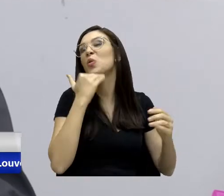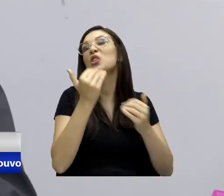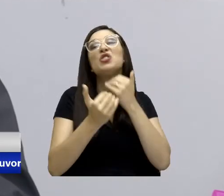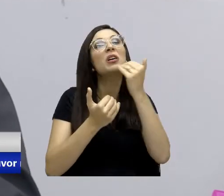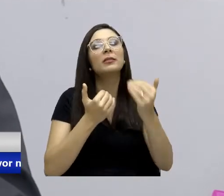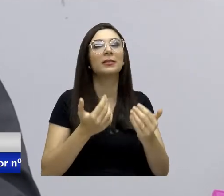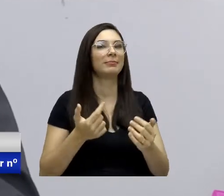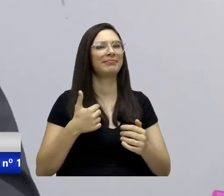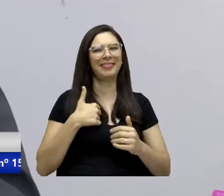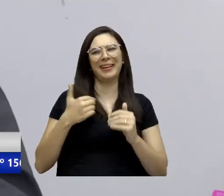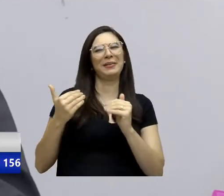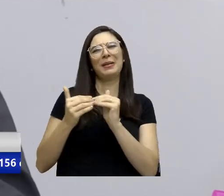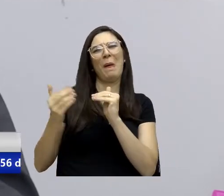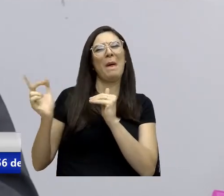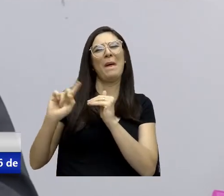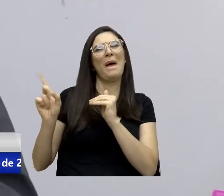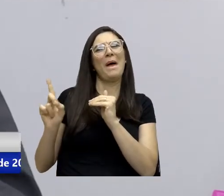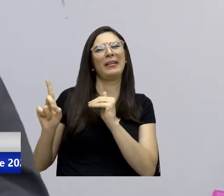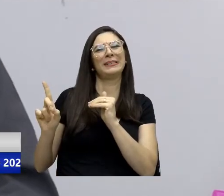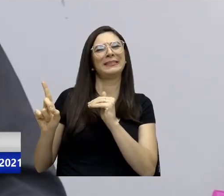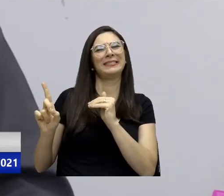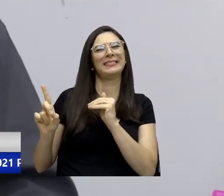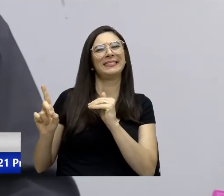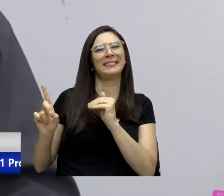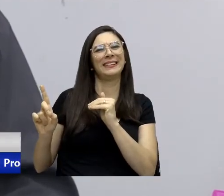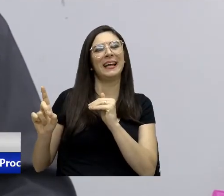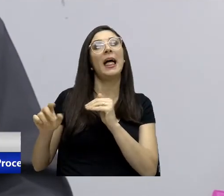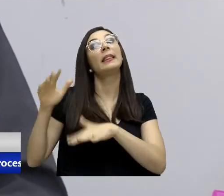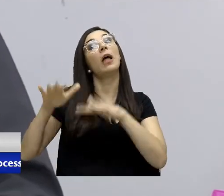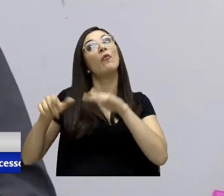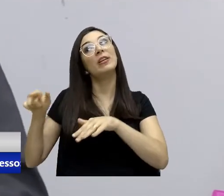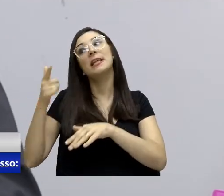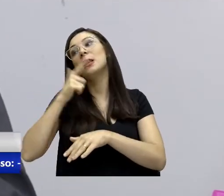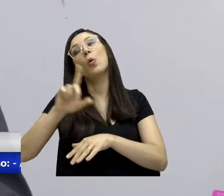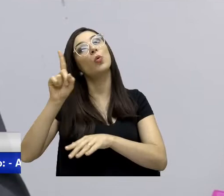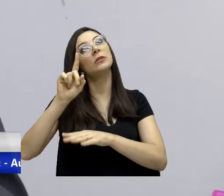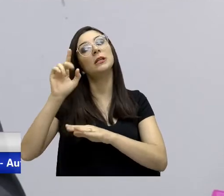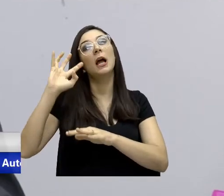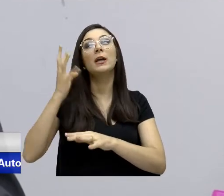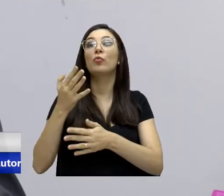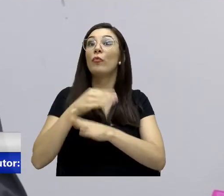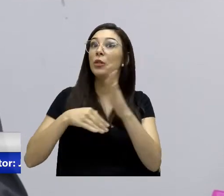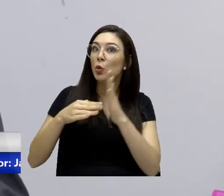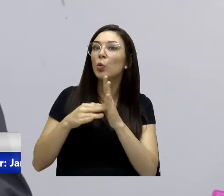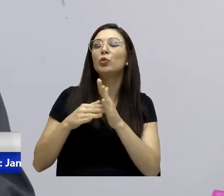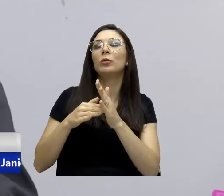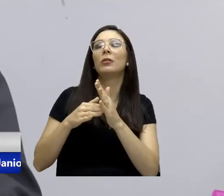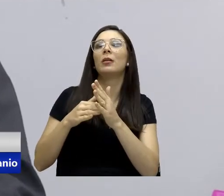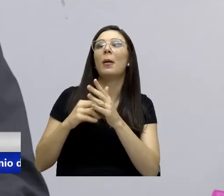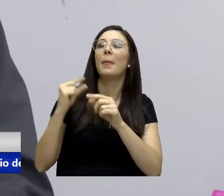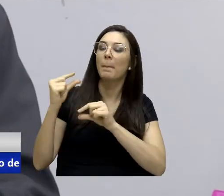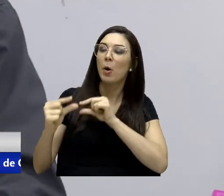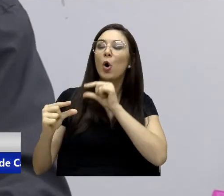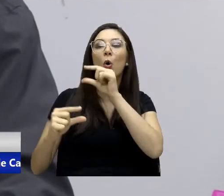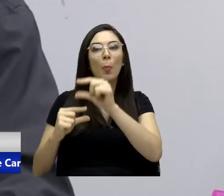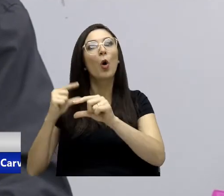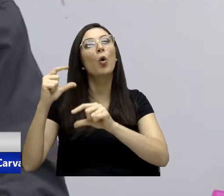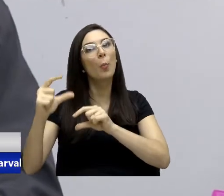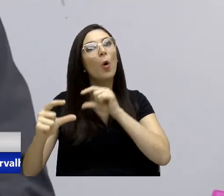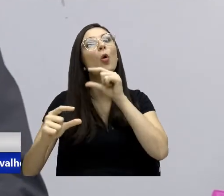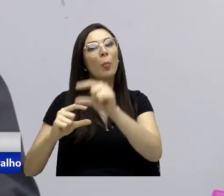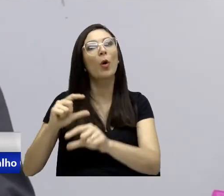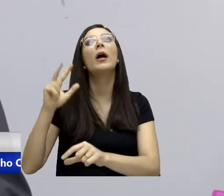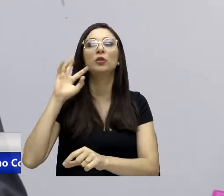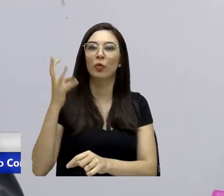Não pode resolver tudo, mas alguma coisa vai resolver. Então, eu